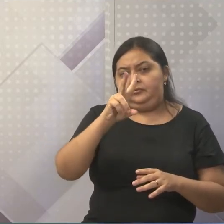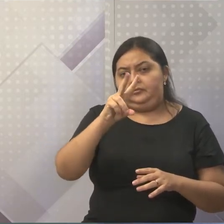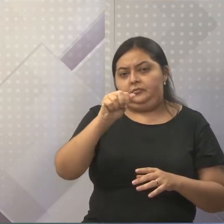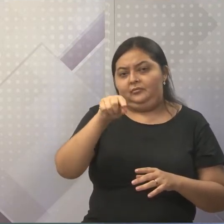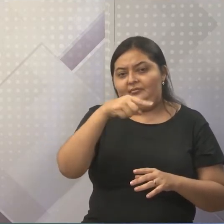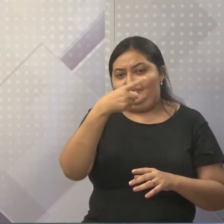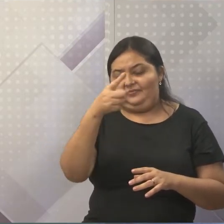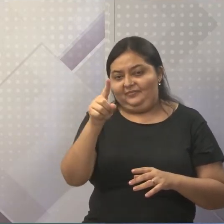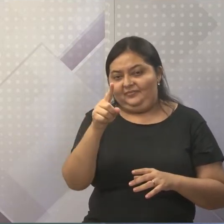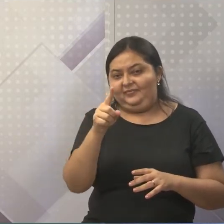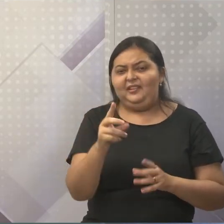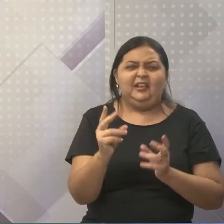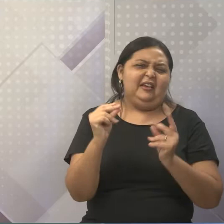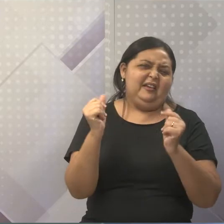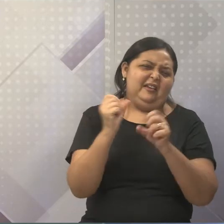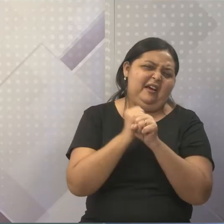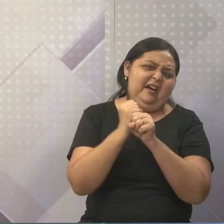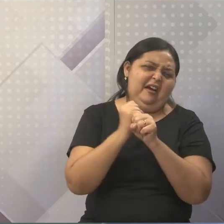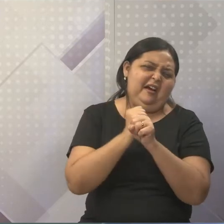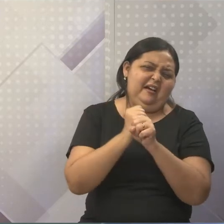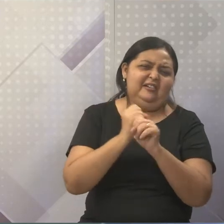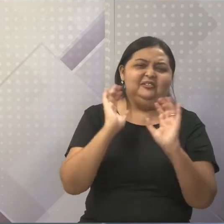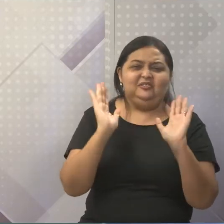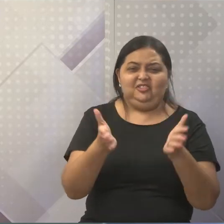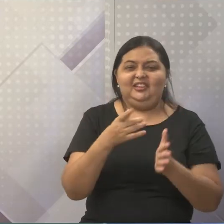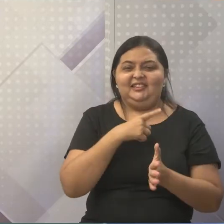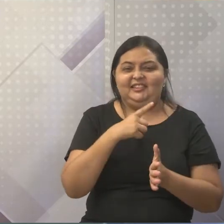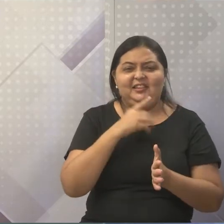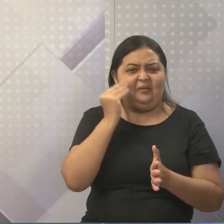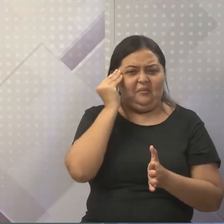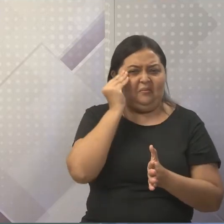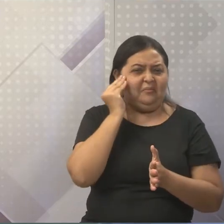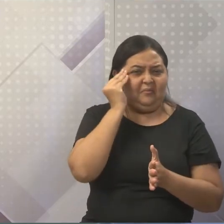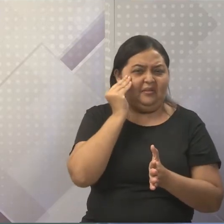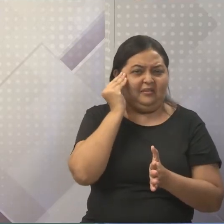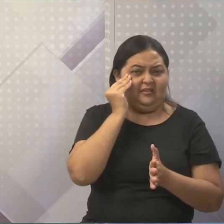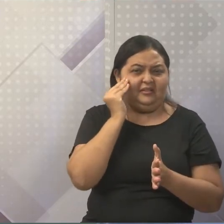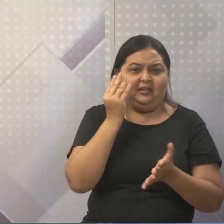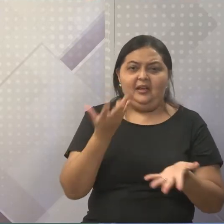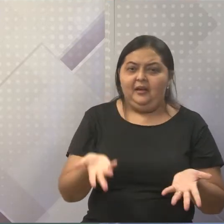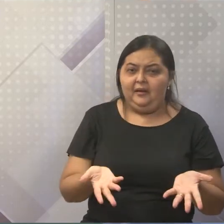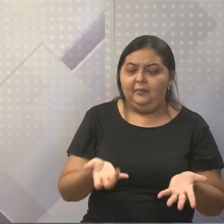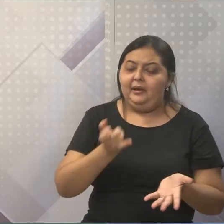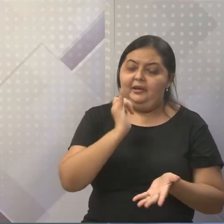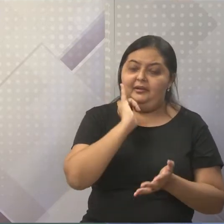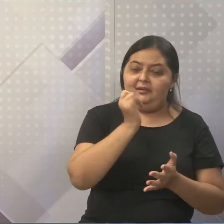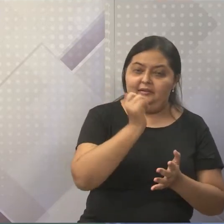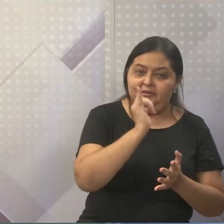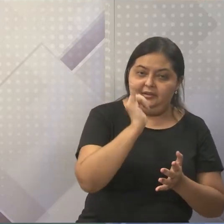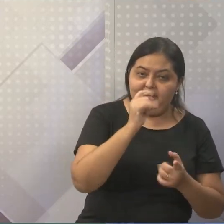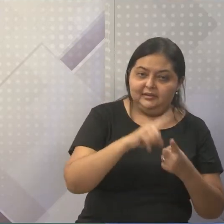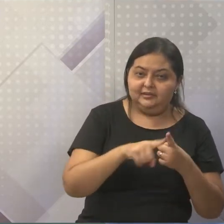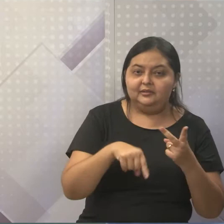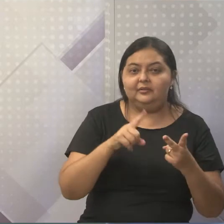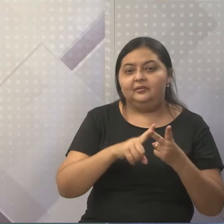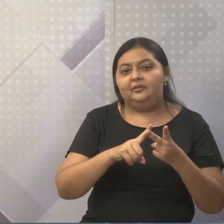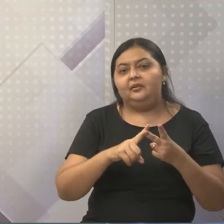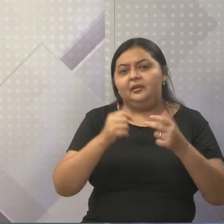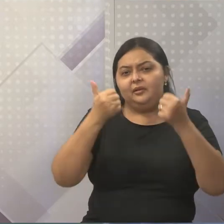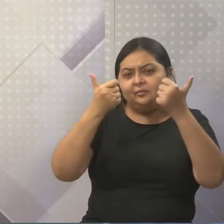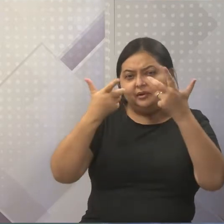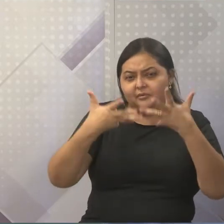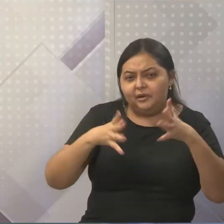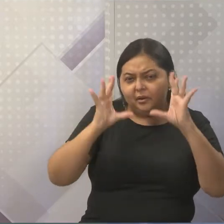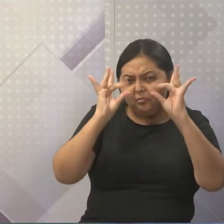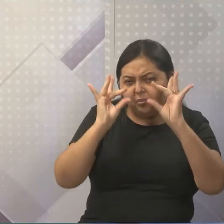Mesmo assim, ele consegue fazer narração e descrição. Sem essa noção de que é narração e descrição. Quando, às vezes, o